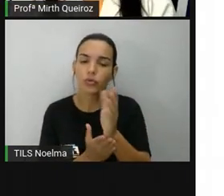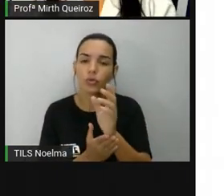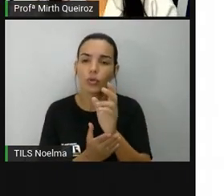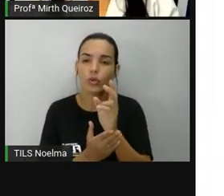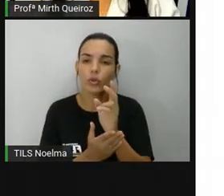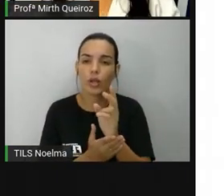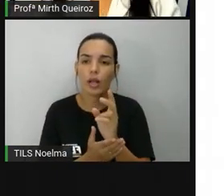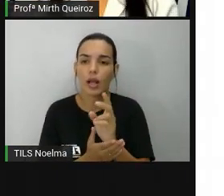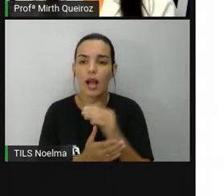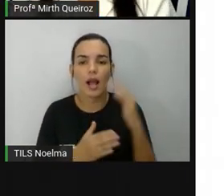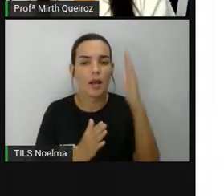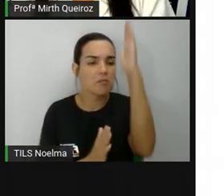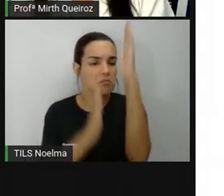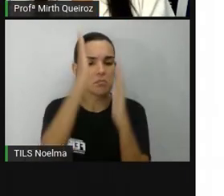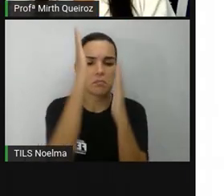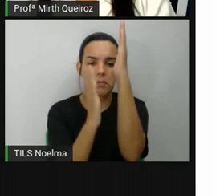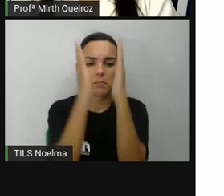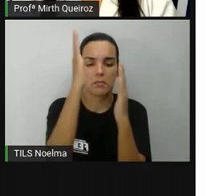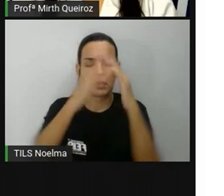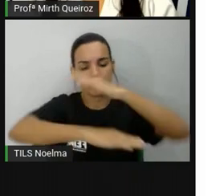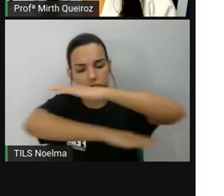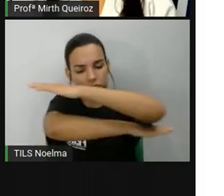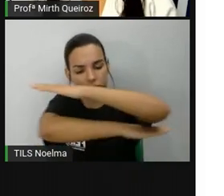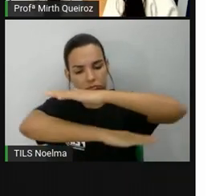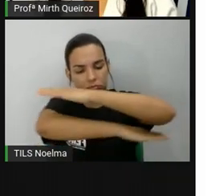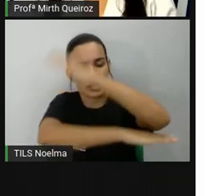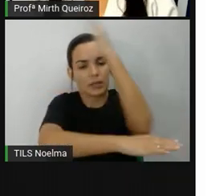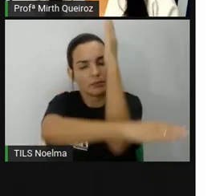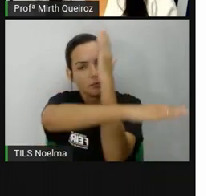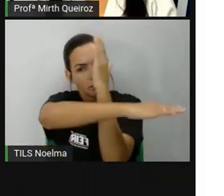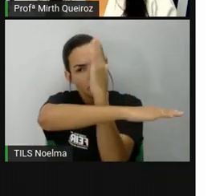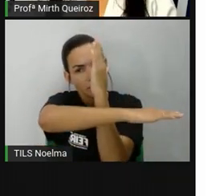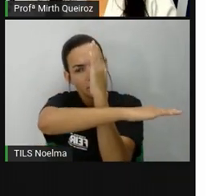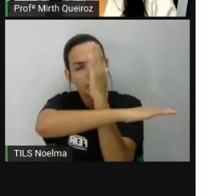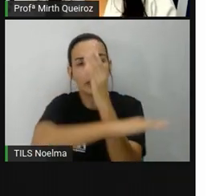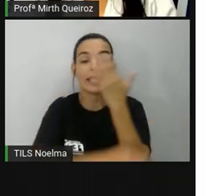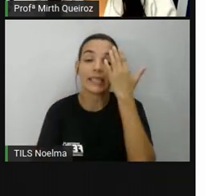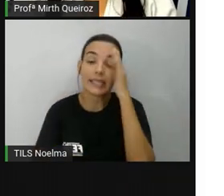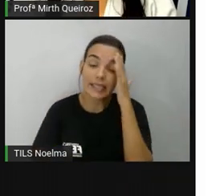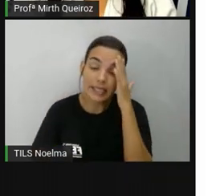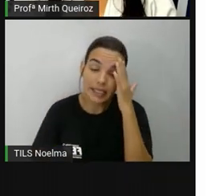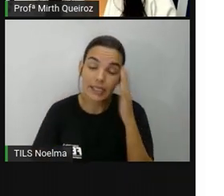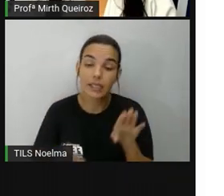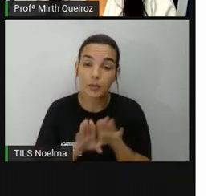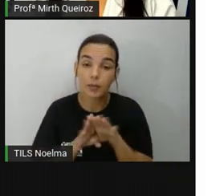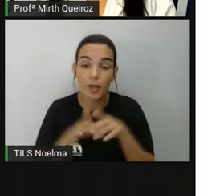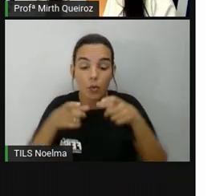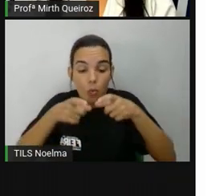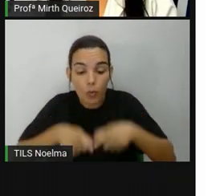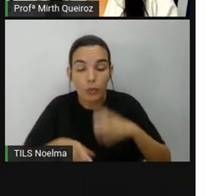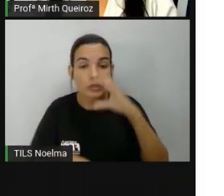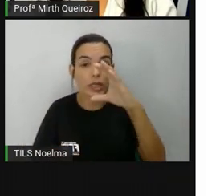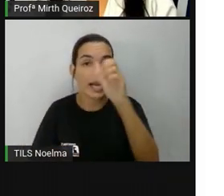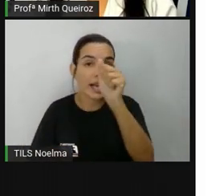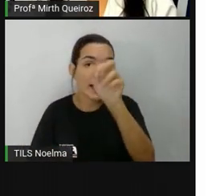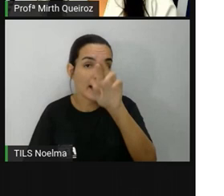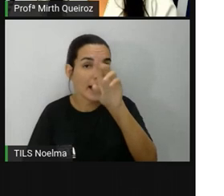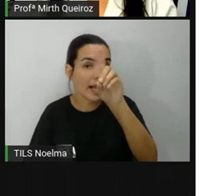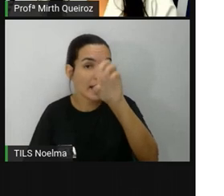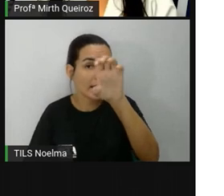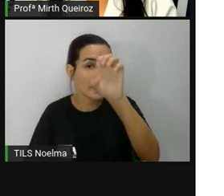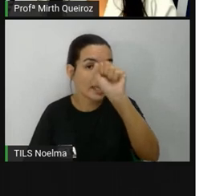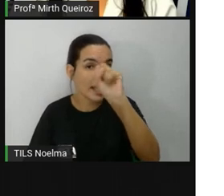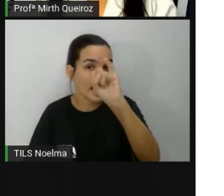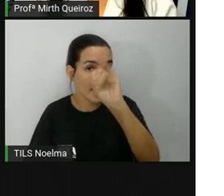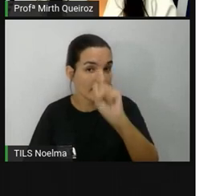perpendicular, paralela e compreender aí a rosa dos ventos, né? Que é onde estão localizados os